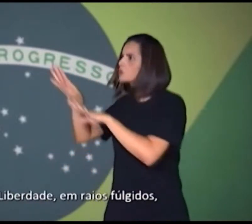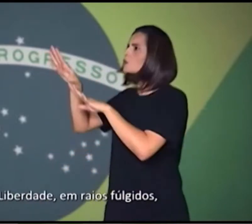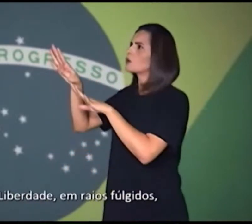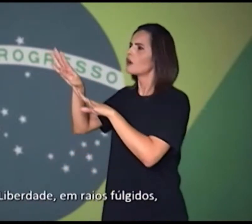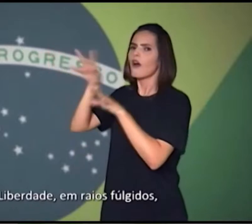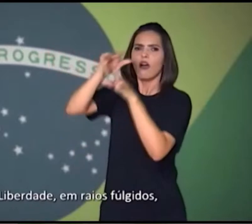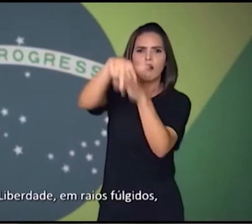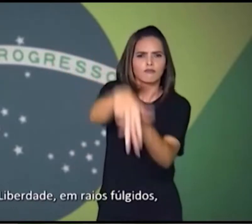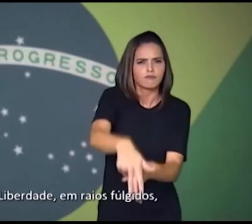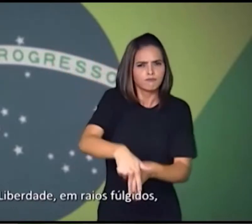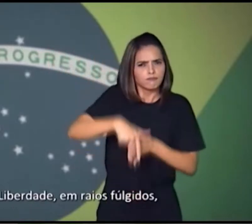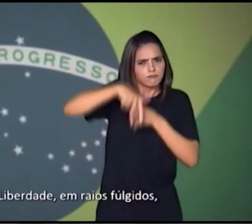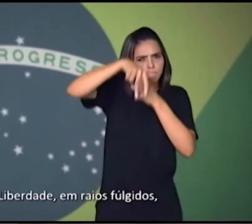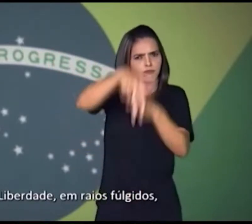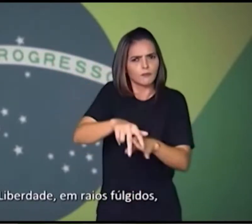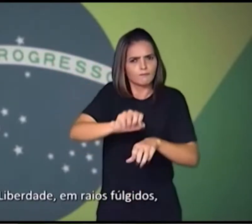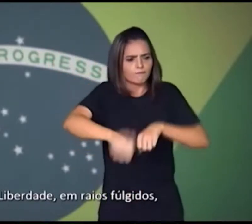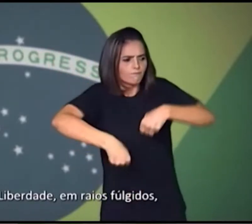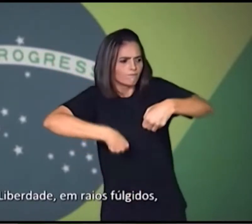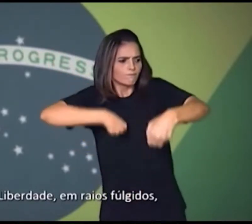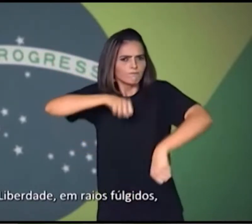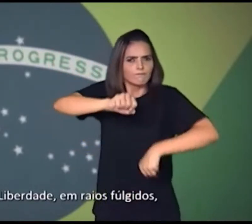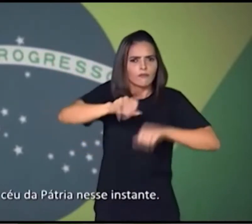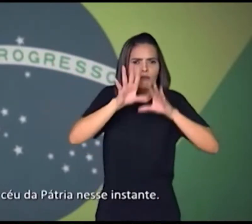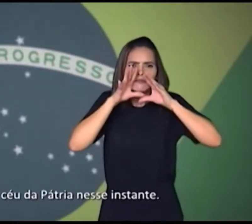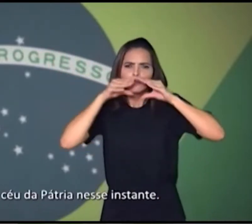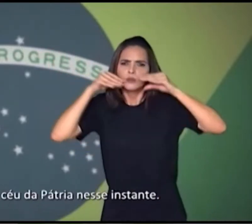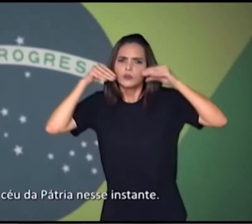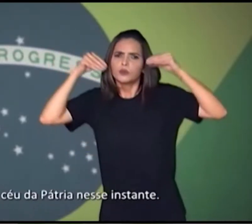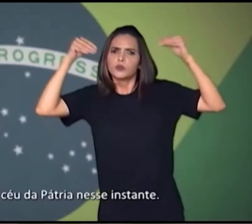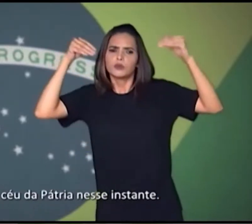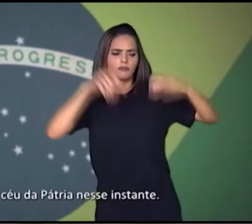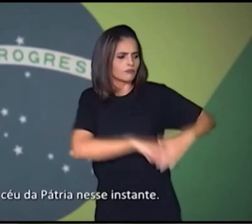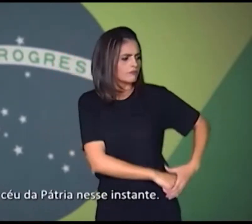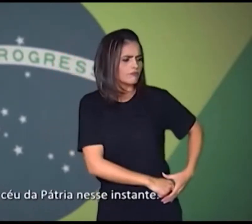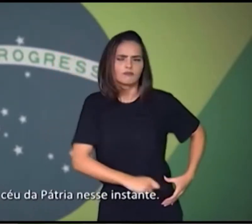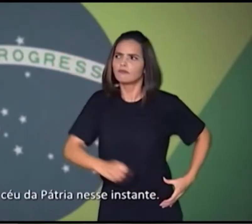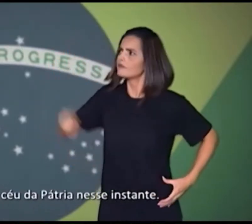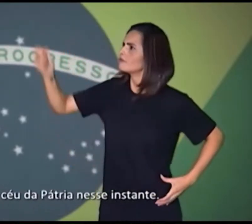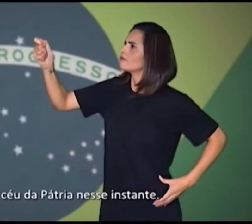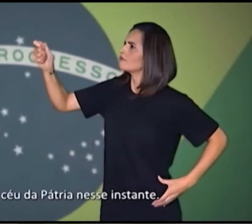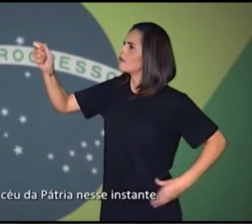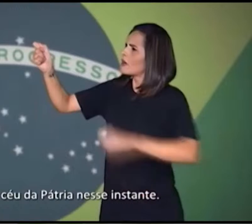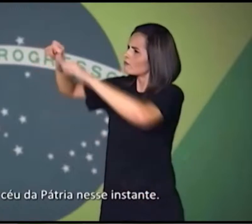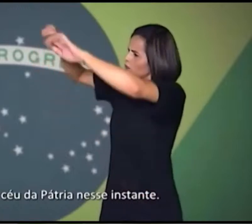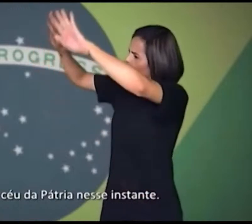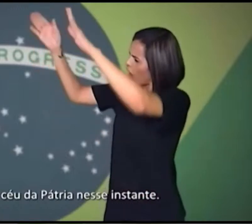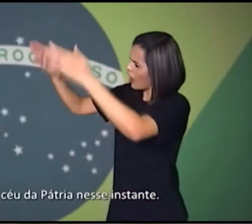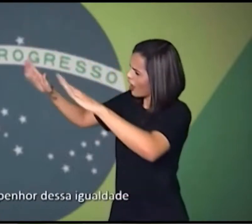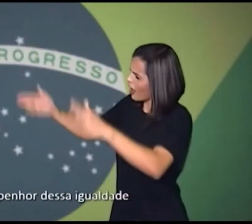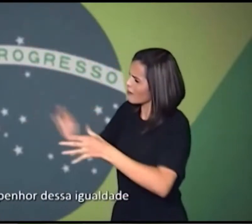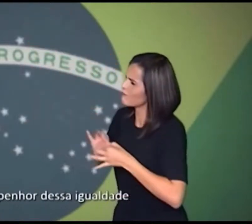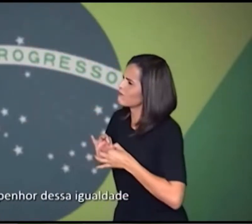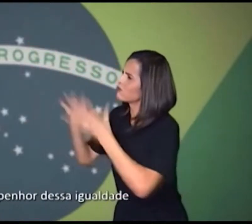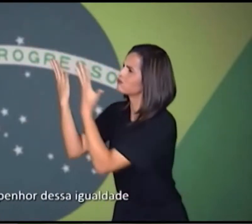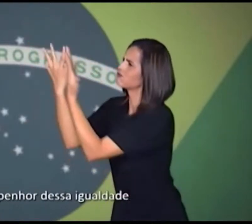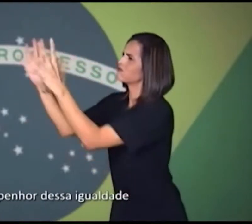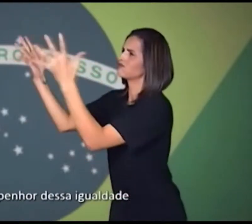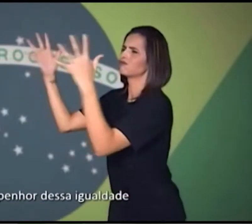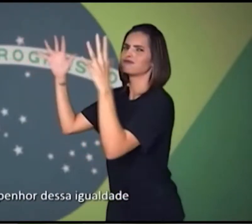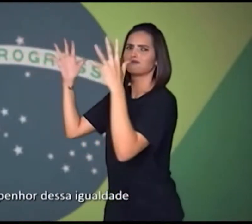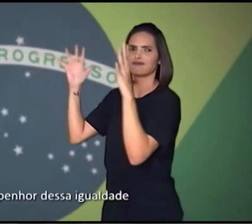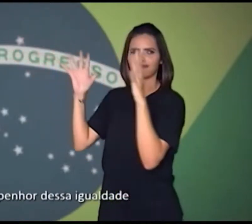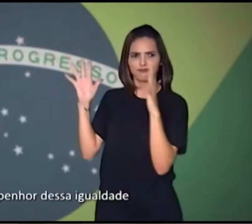sol da liberdade em raios fúgidos Brilhou no céu da pátria nesse instante Se o